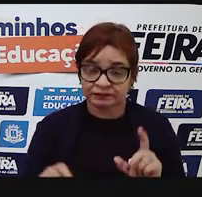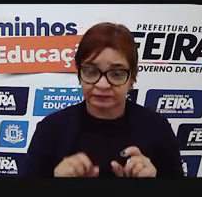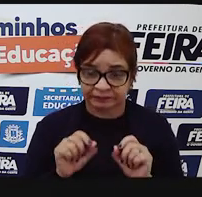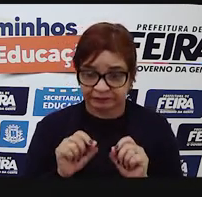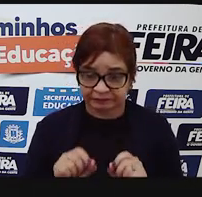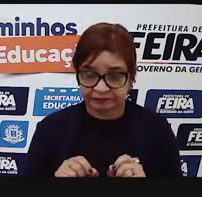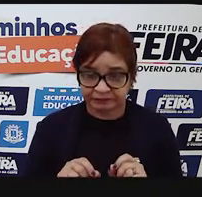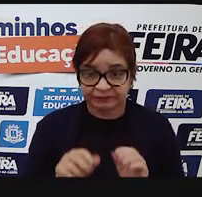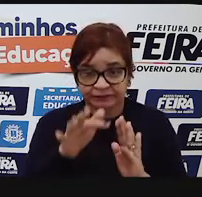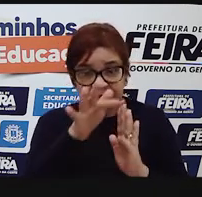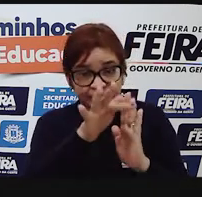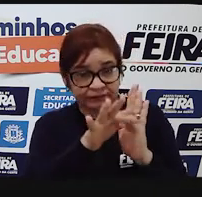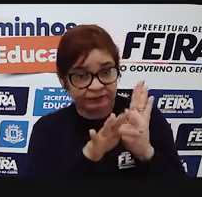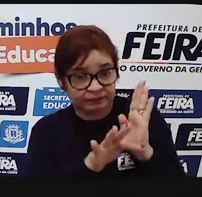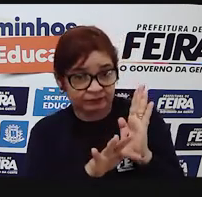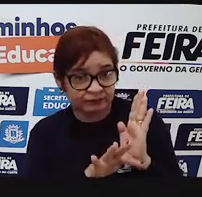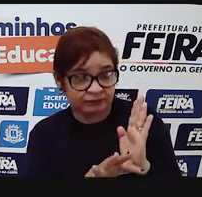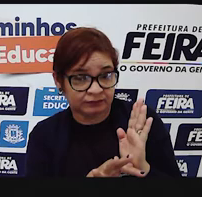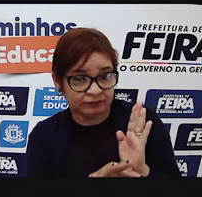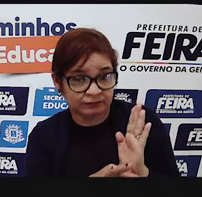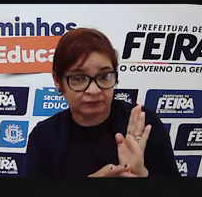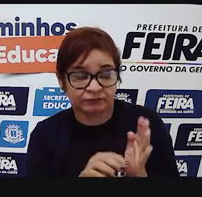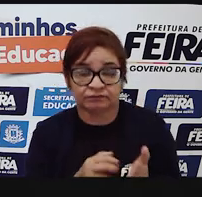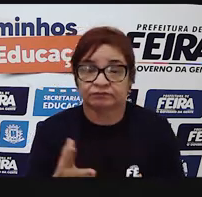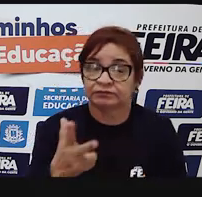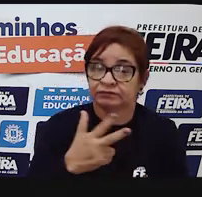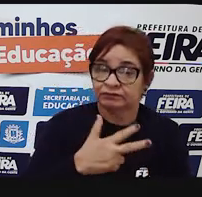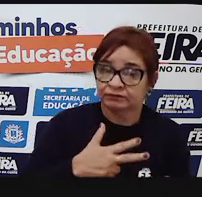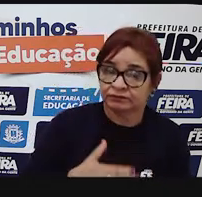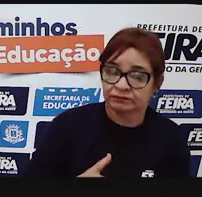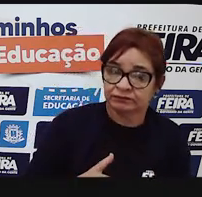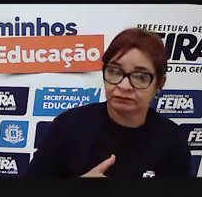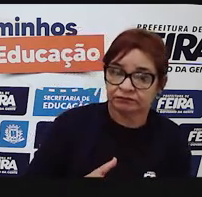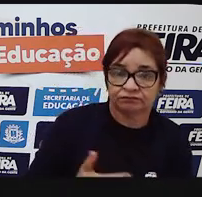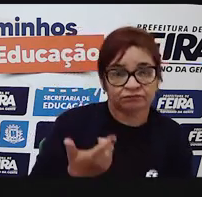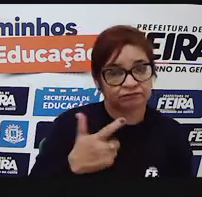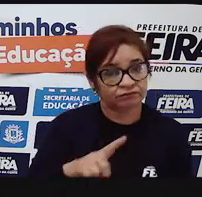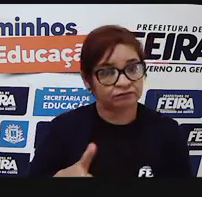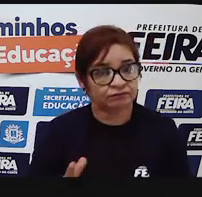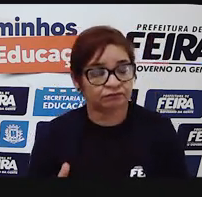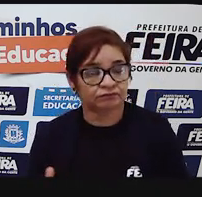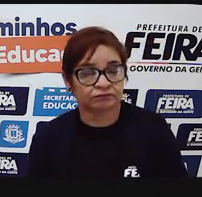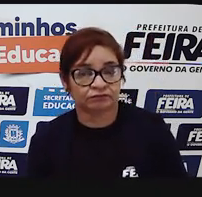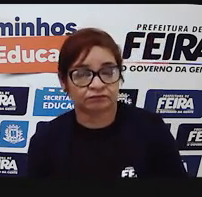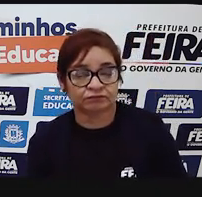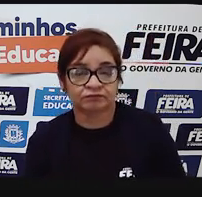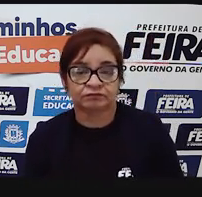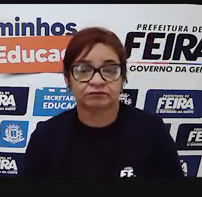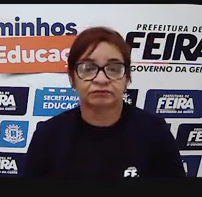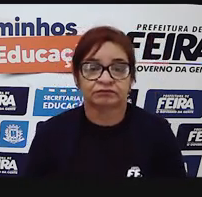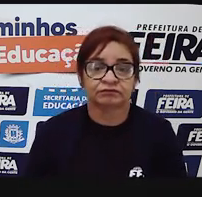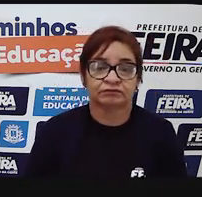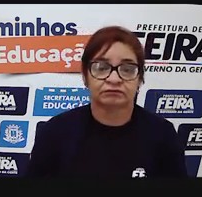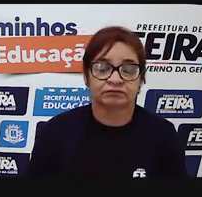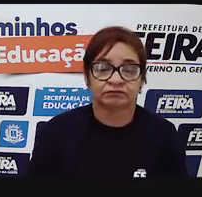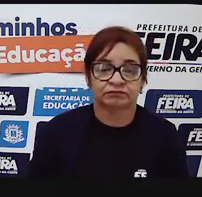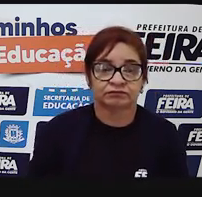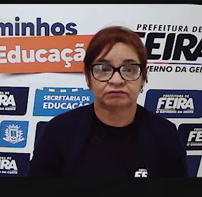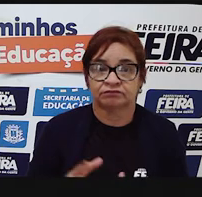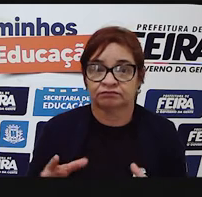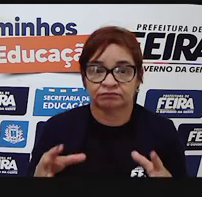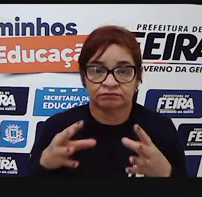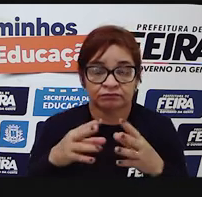É um texto que pode ser tanto de imagem, quanto sem imagem, quanto de linguagem